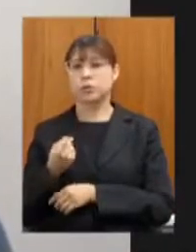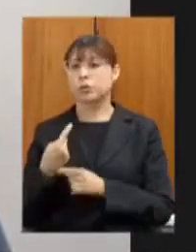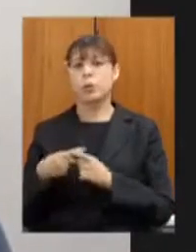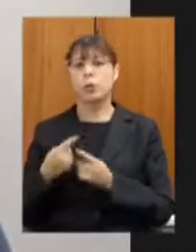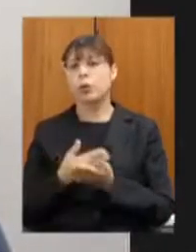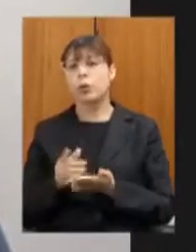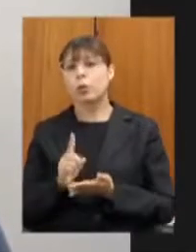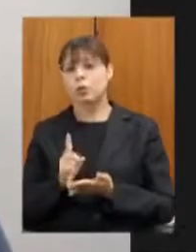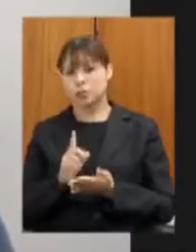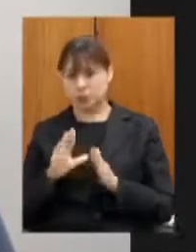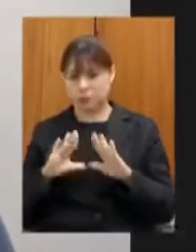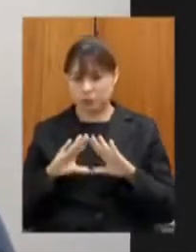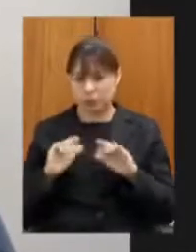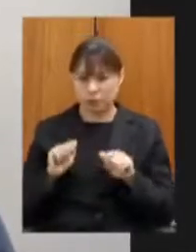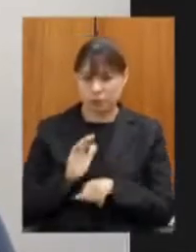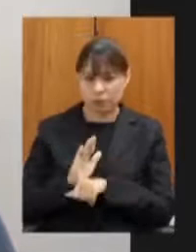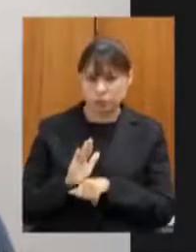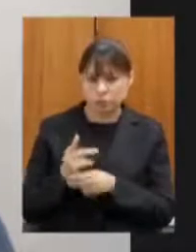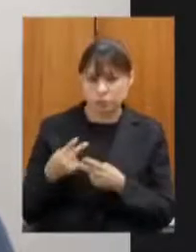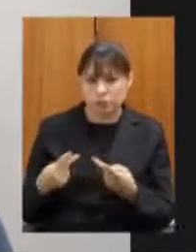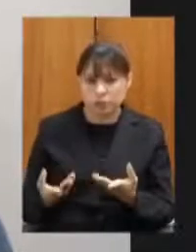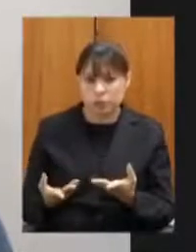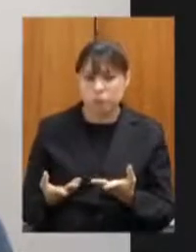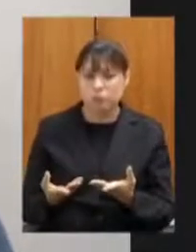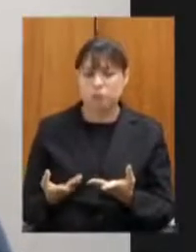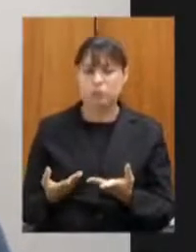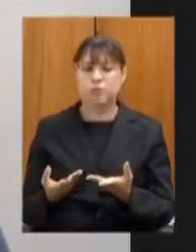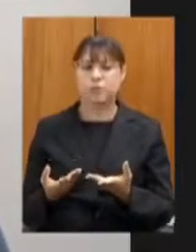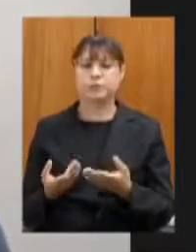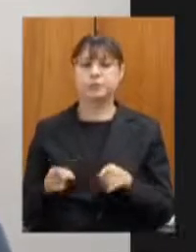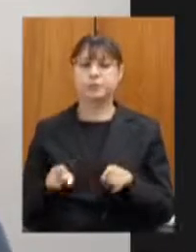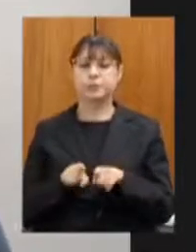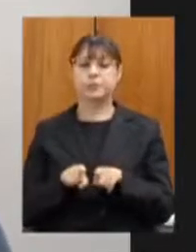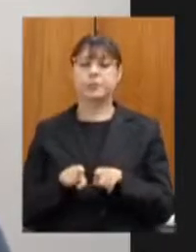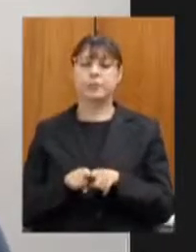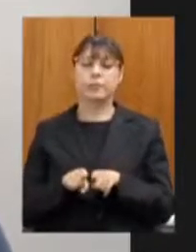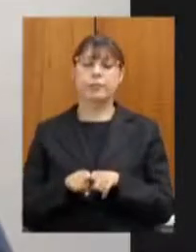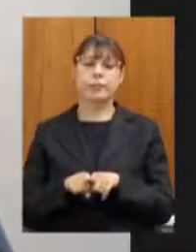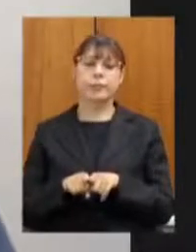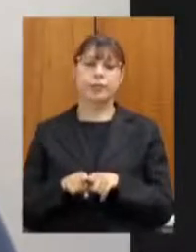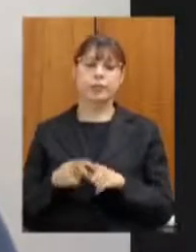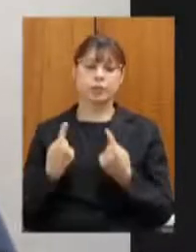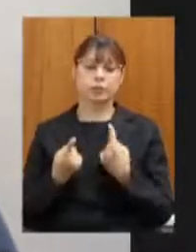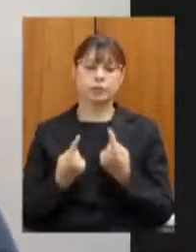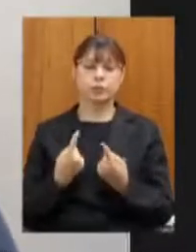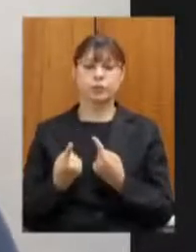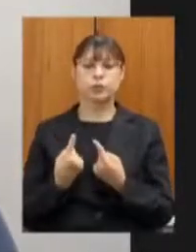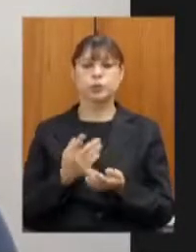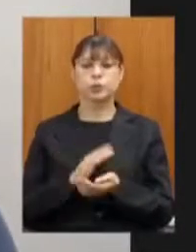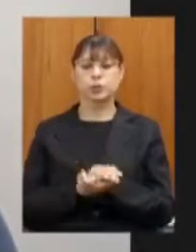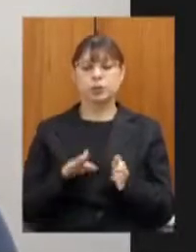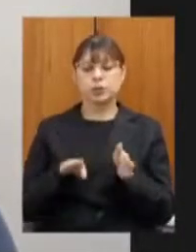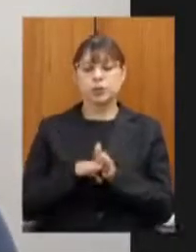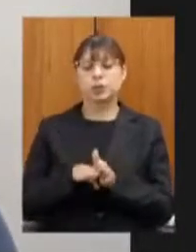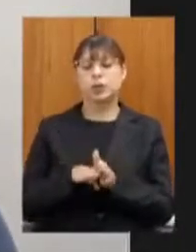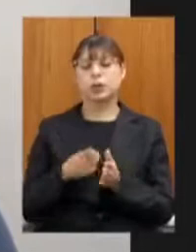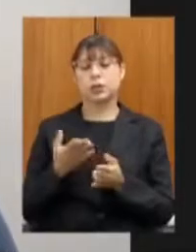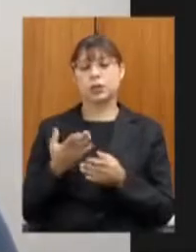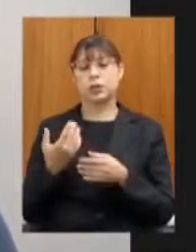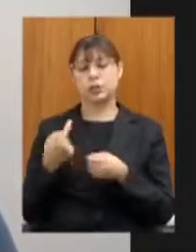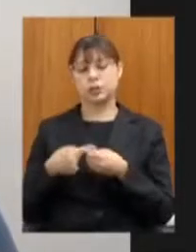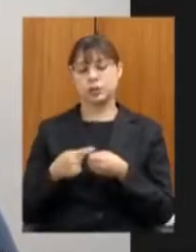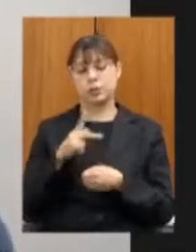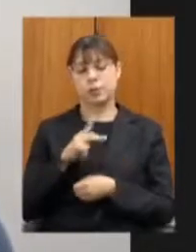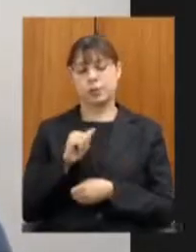pode ajudar em algo com relação ao trecho do entroncamento até o município de pavão